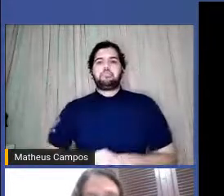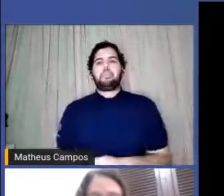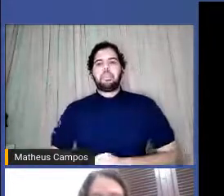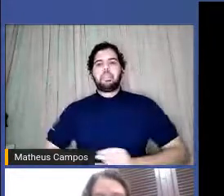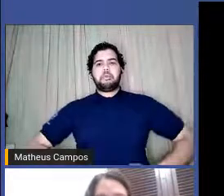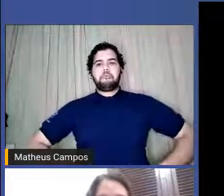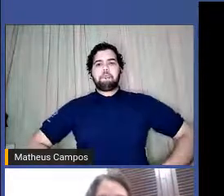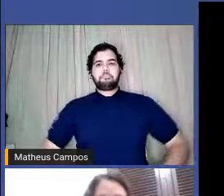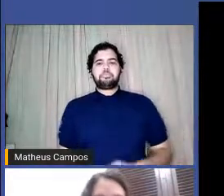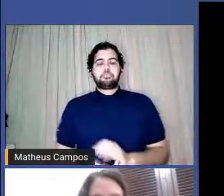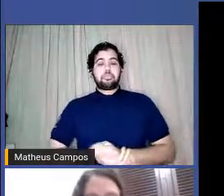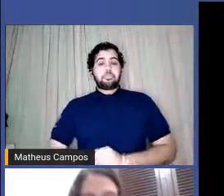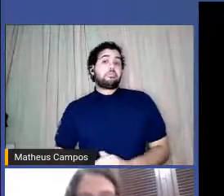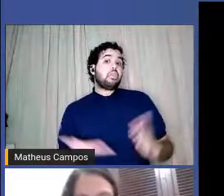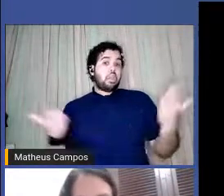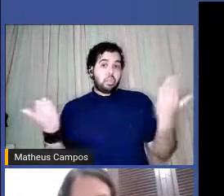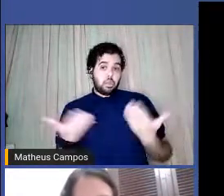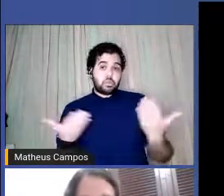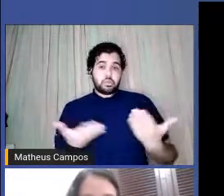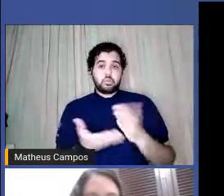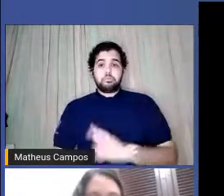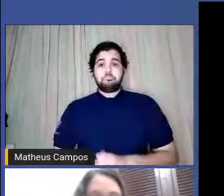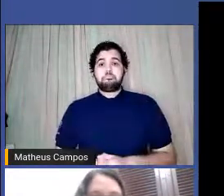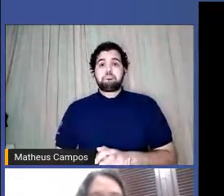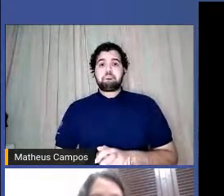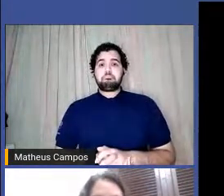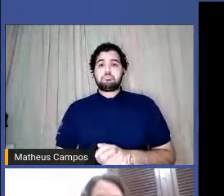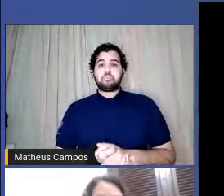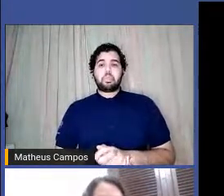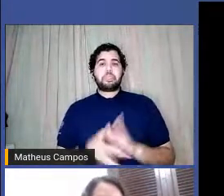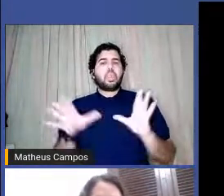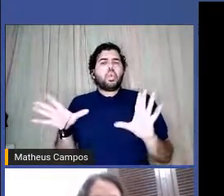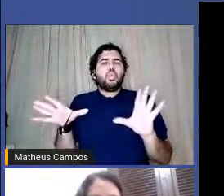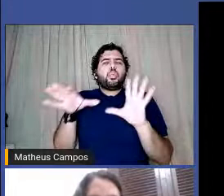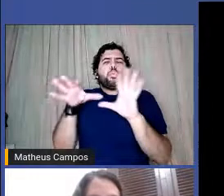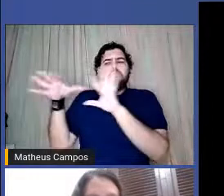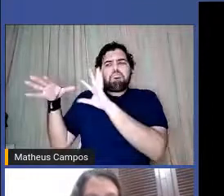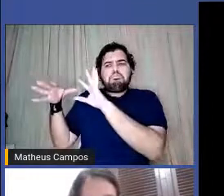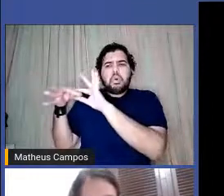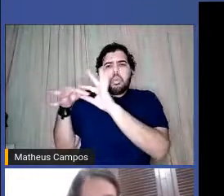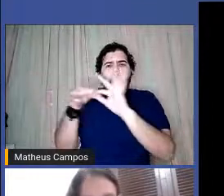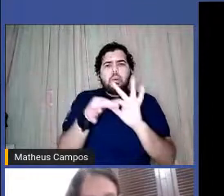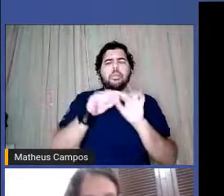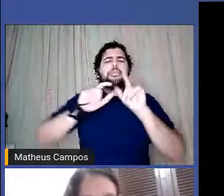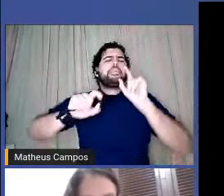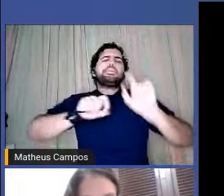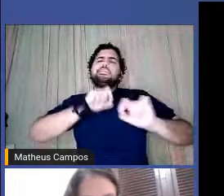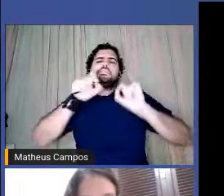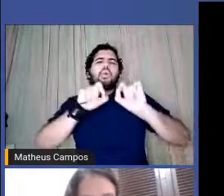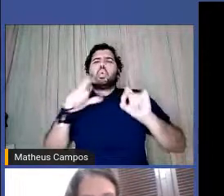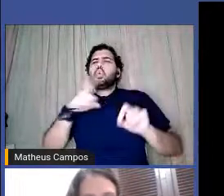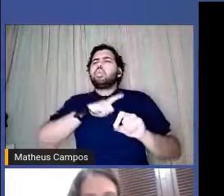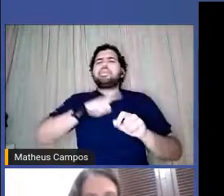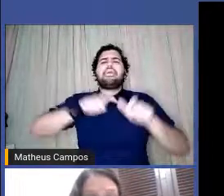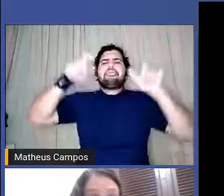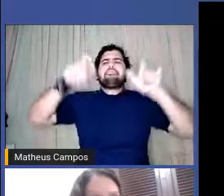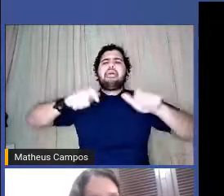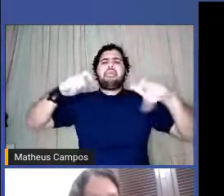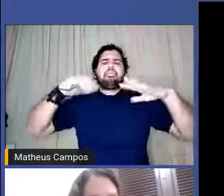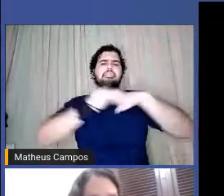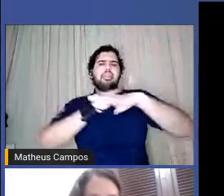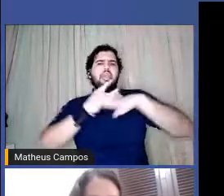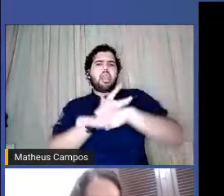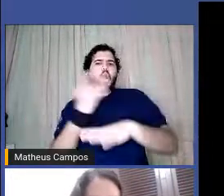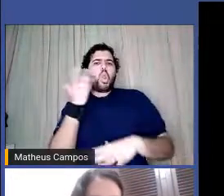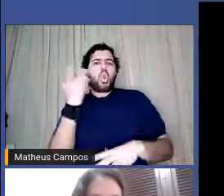E aí, gente, trazendo um pouco desse contexto, né? Mas afinal, o que é que tem na cidade de Fortaleza que é